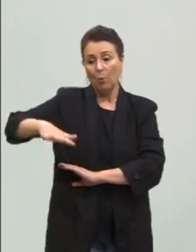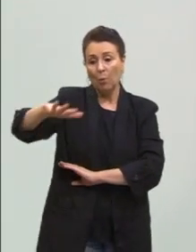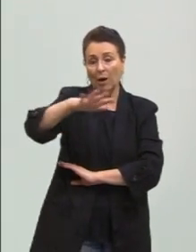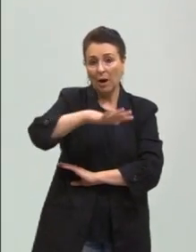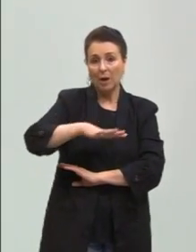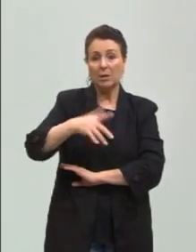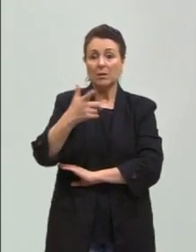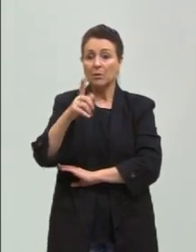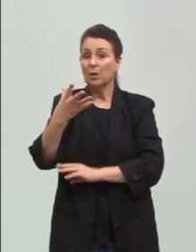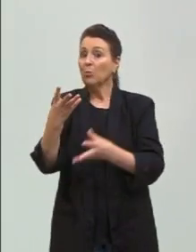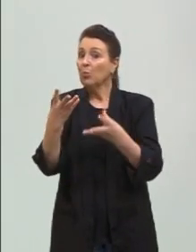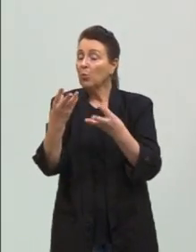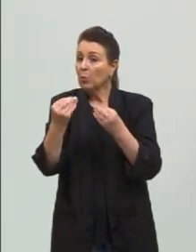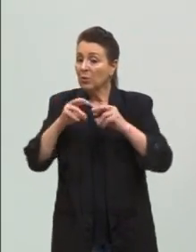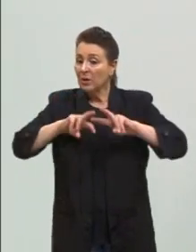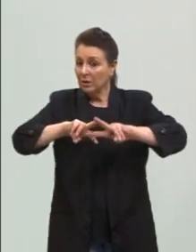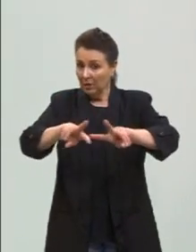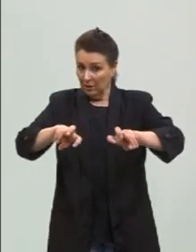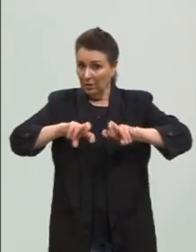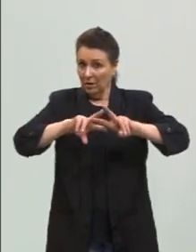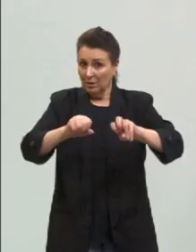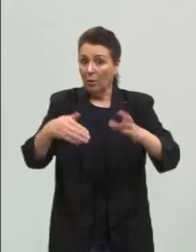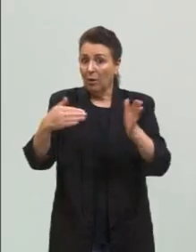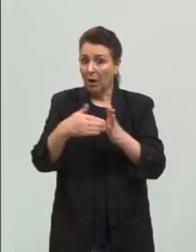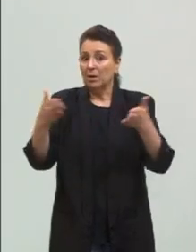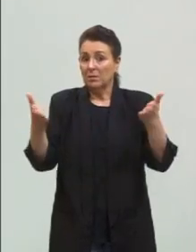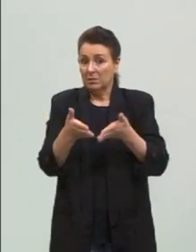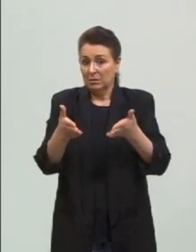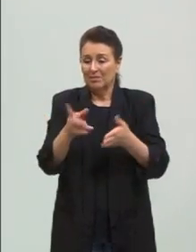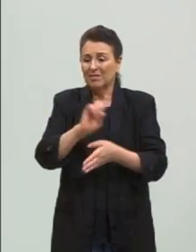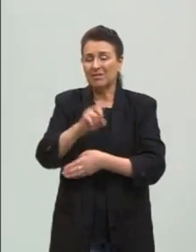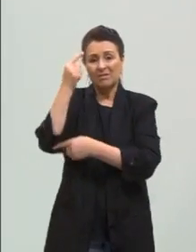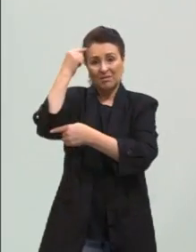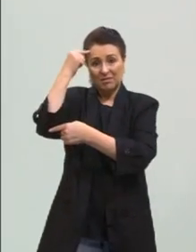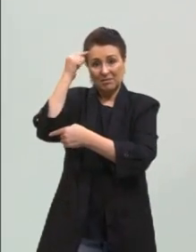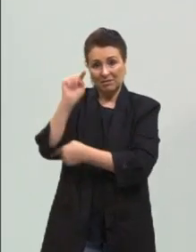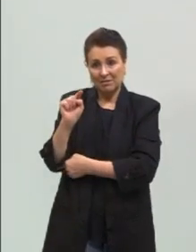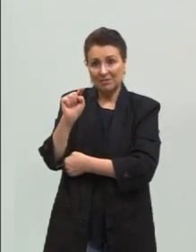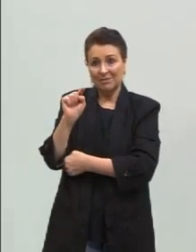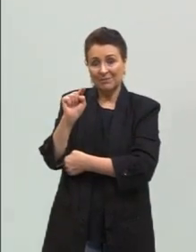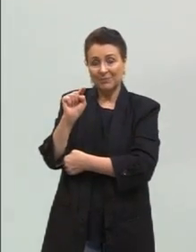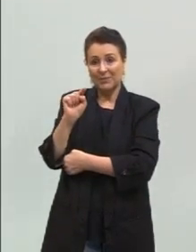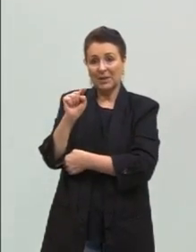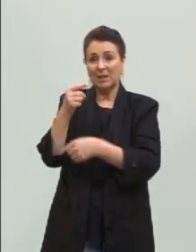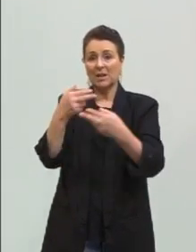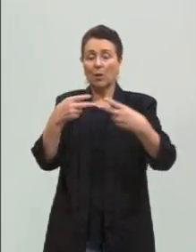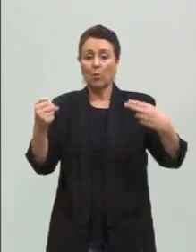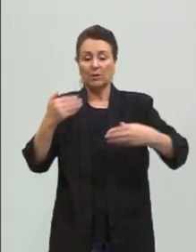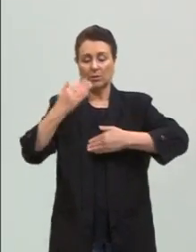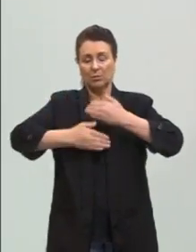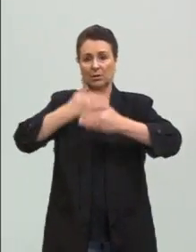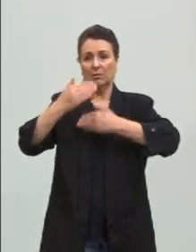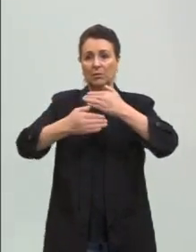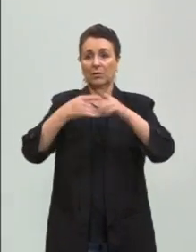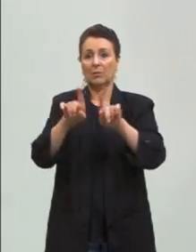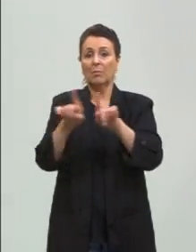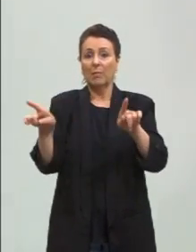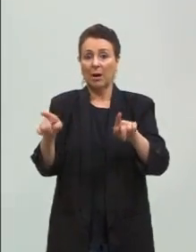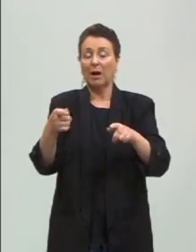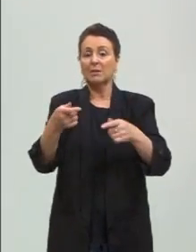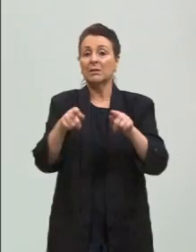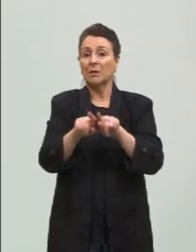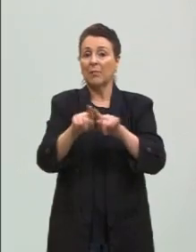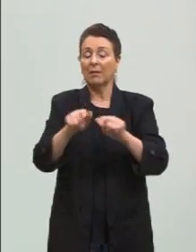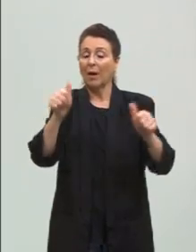que dentro dessa questão. Não pensando justamente nessa questão de desenvolvimento, mas sim de qualidade,